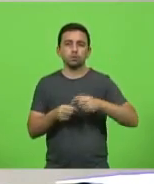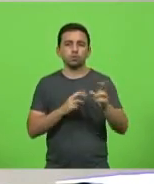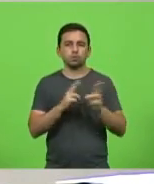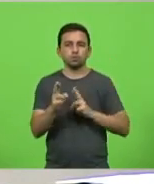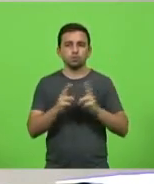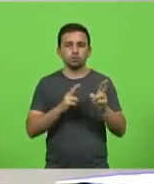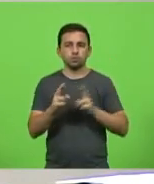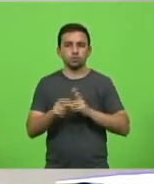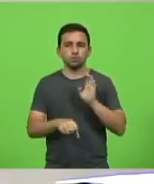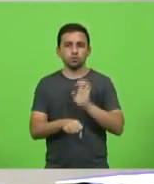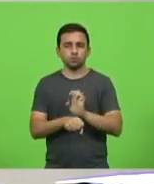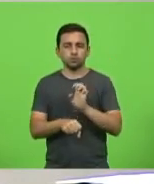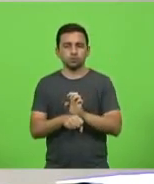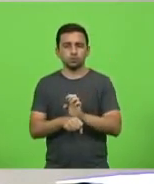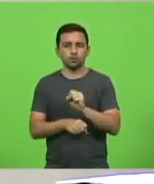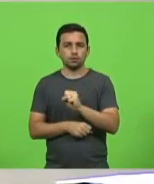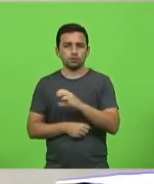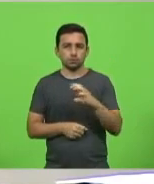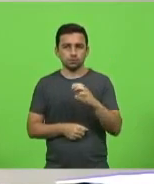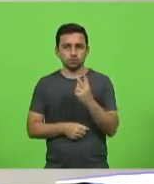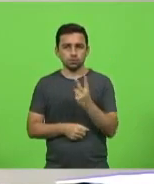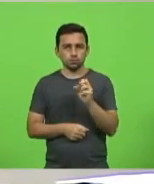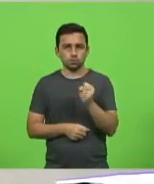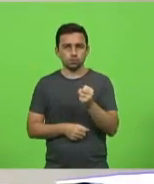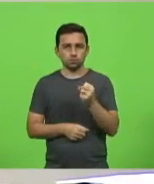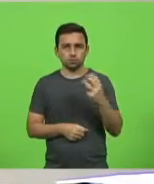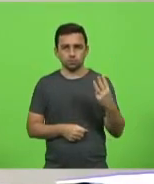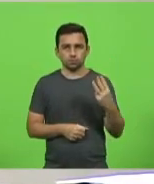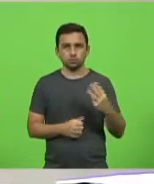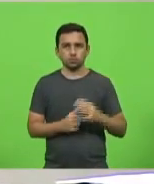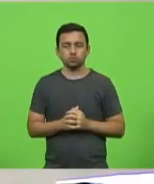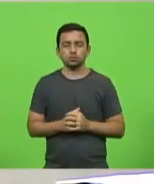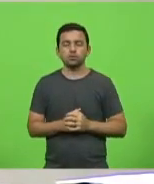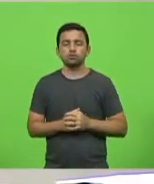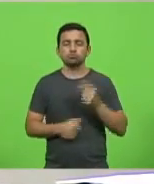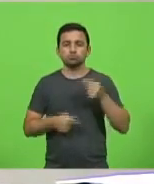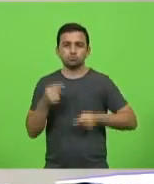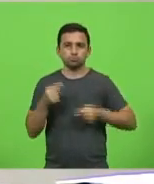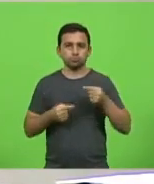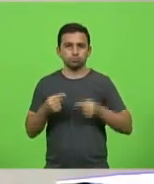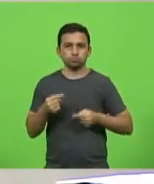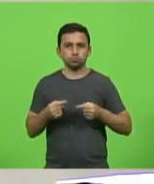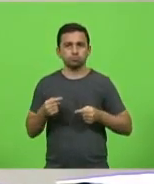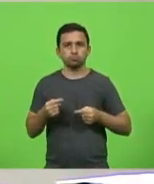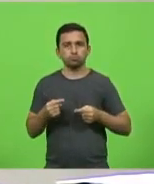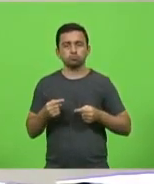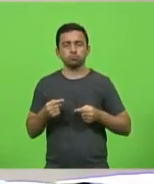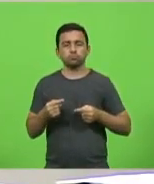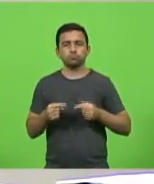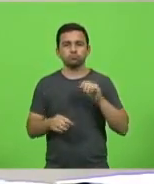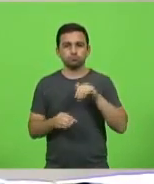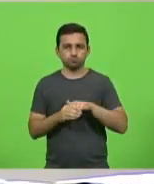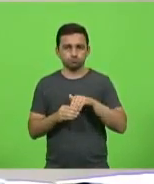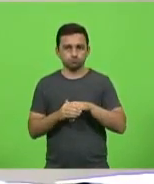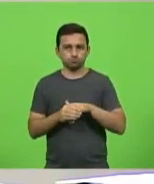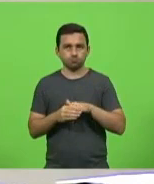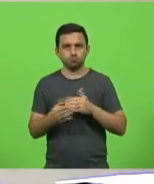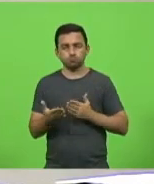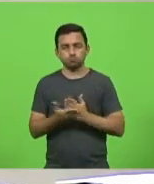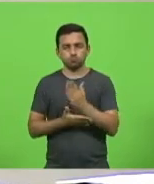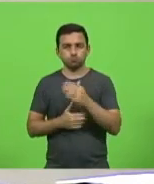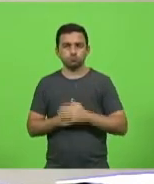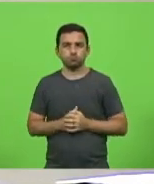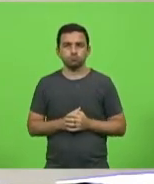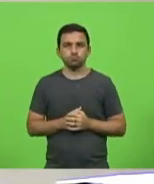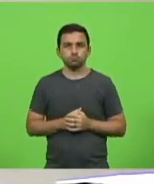estadual SC283. Em discussão, em votação, aprovado.